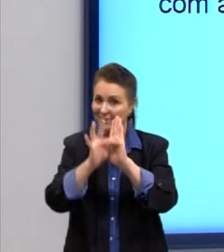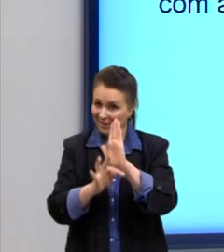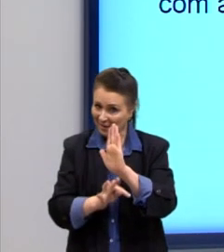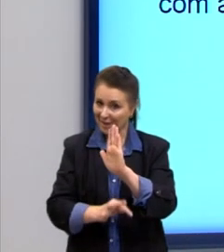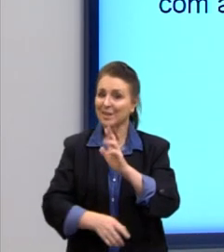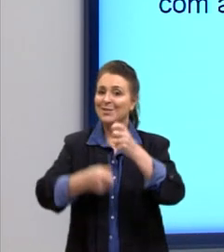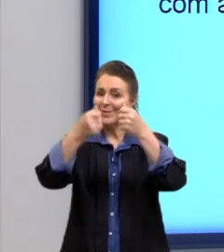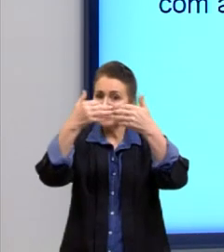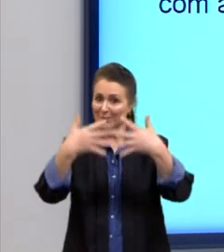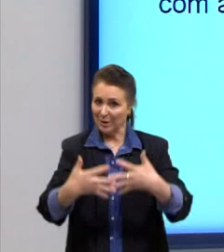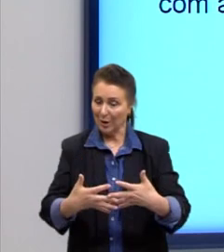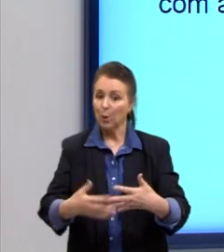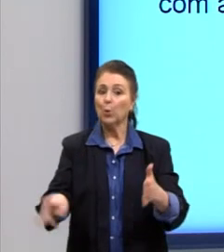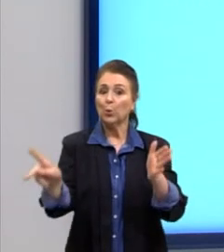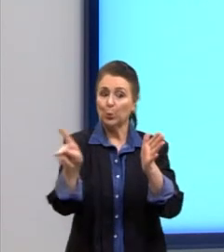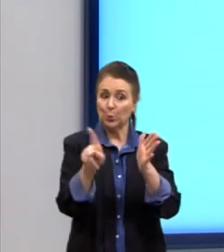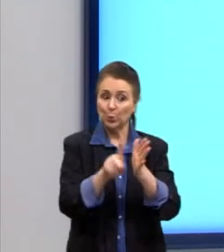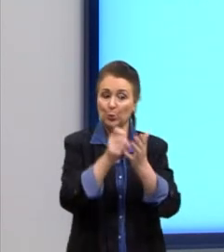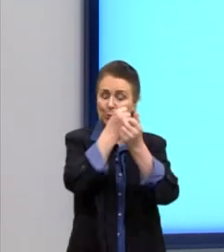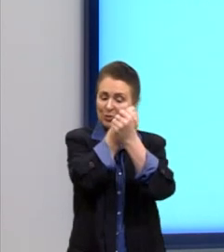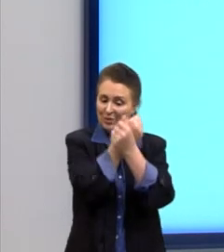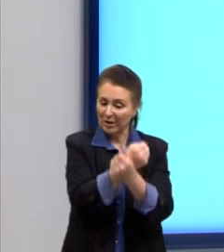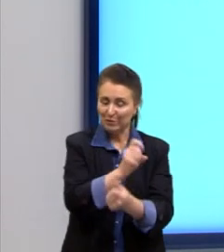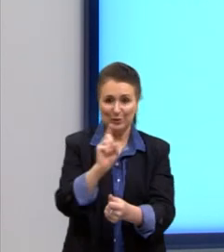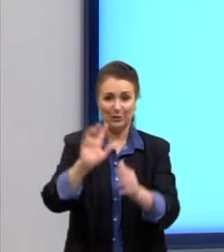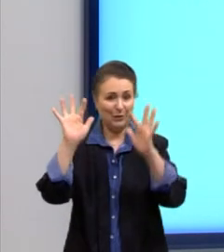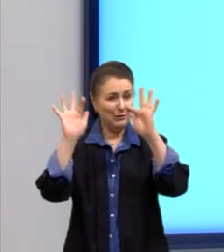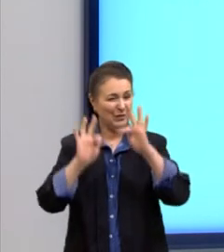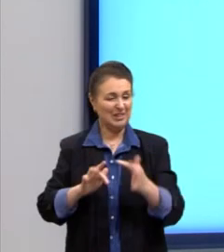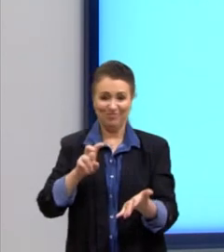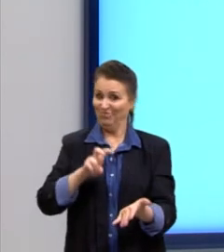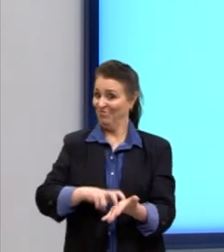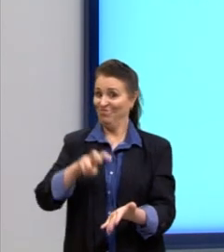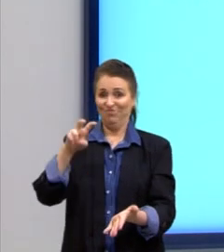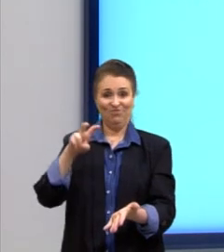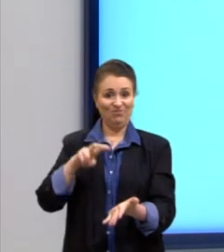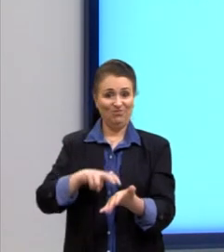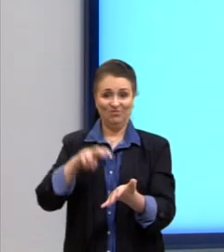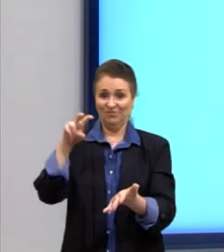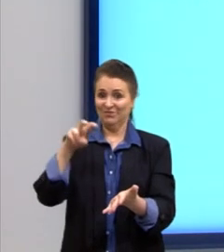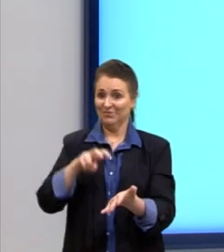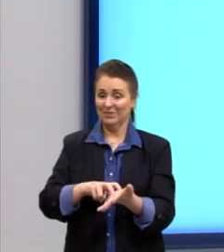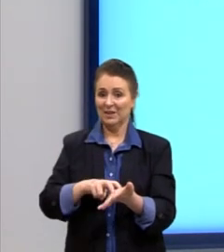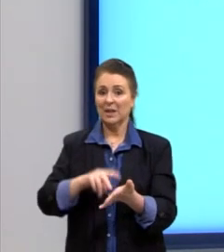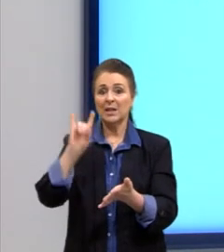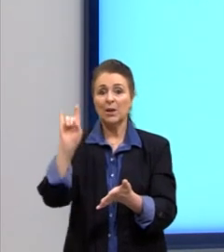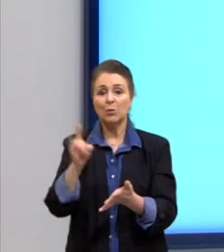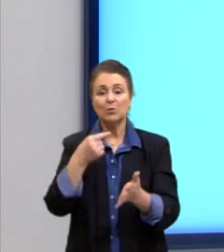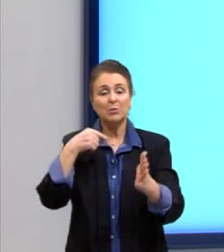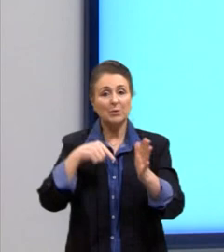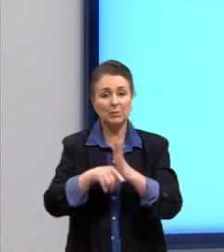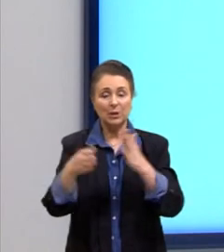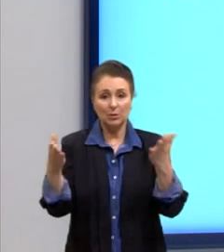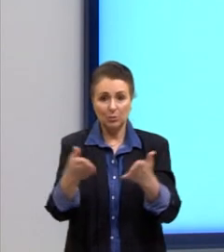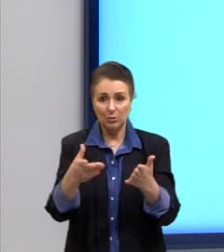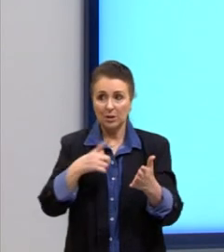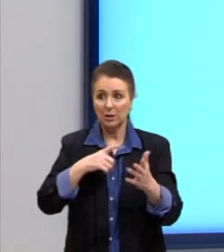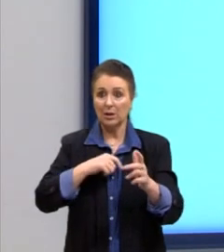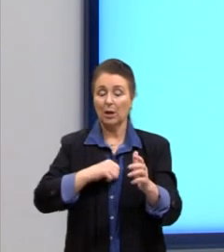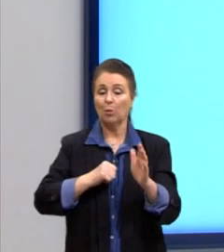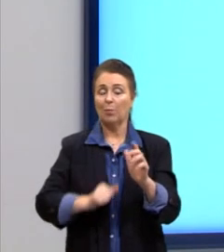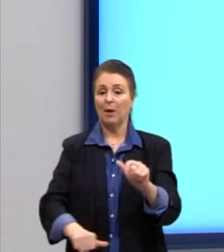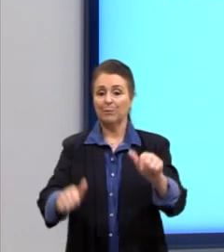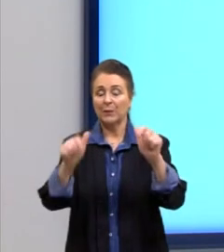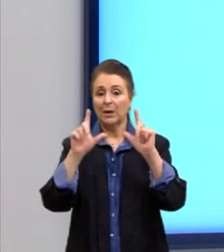escravos estavam descontentes. E aqui, nossa última questão que a vai resolver hoje, uma questão que tem uma foto